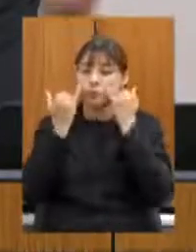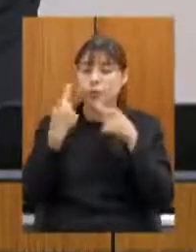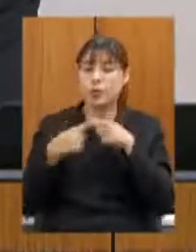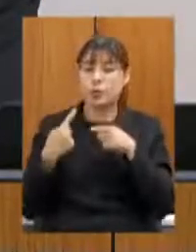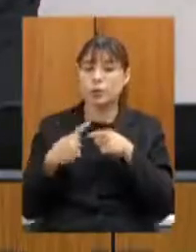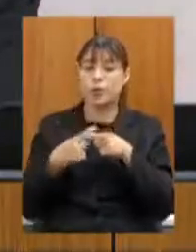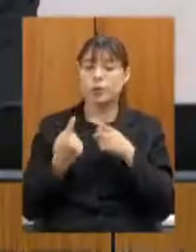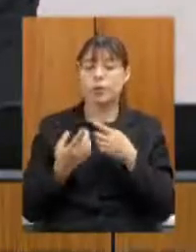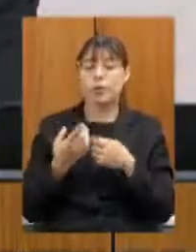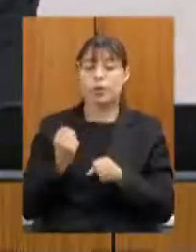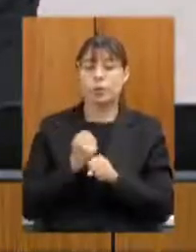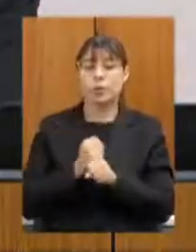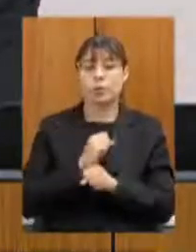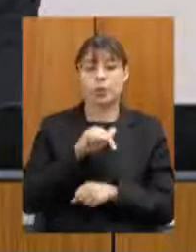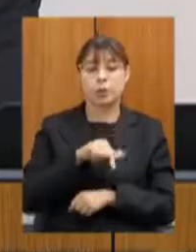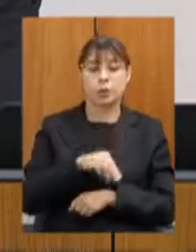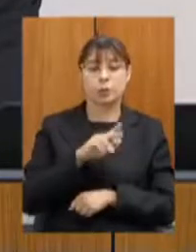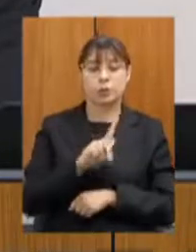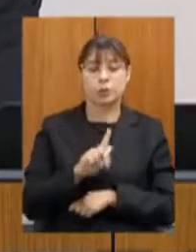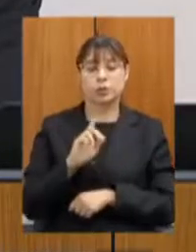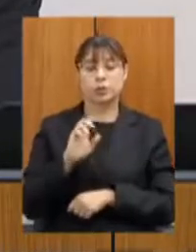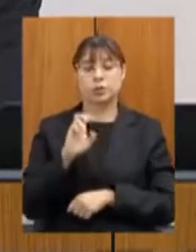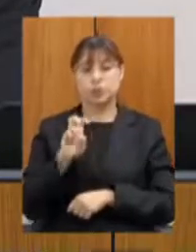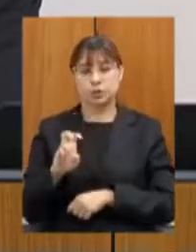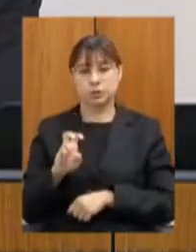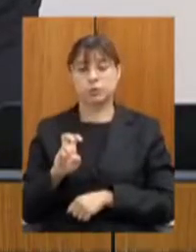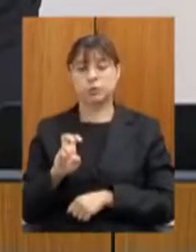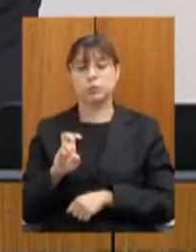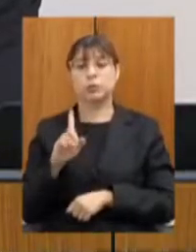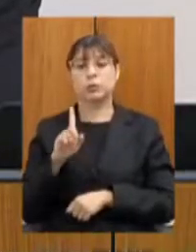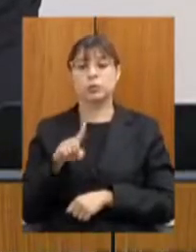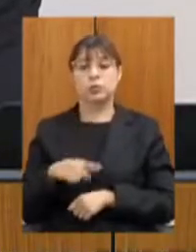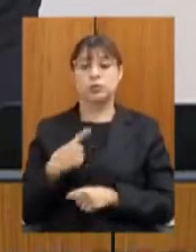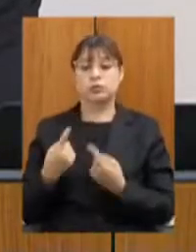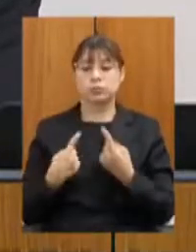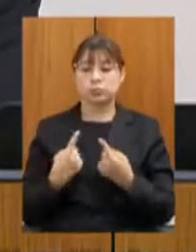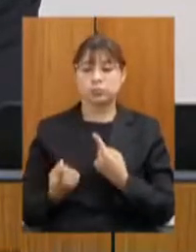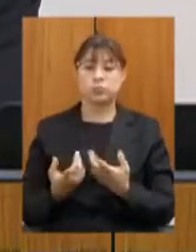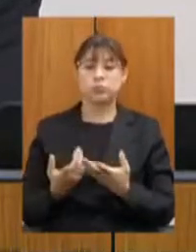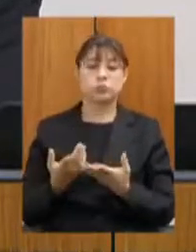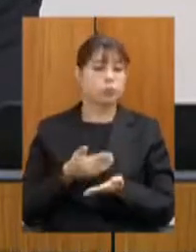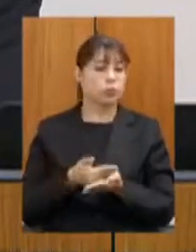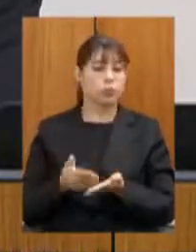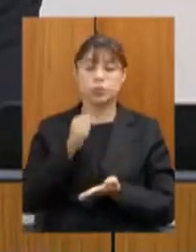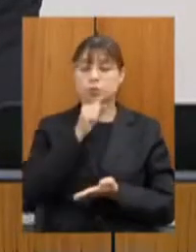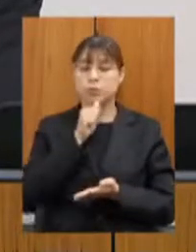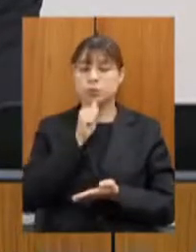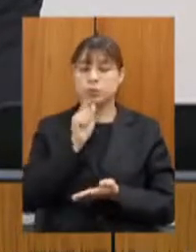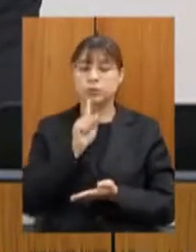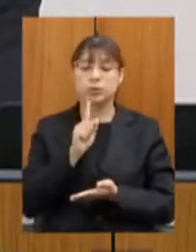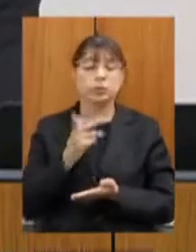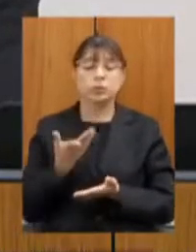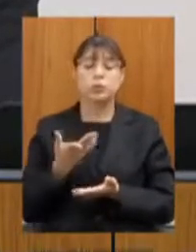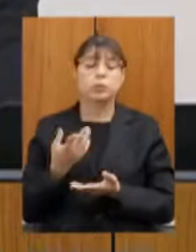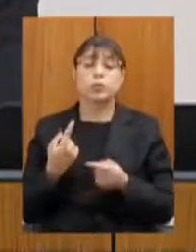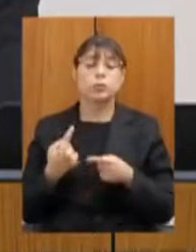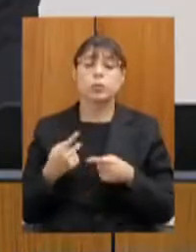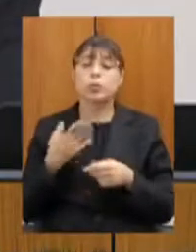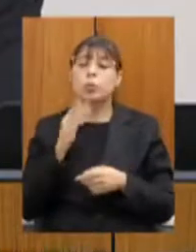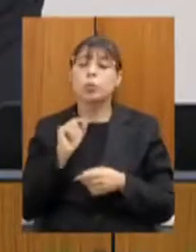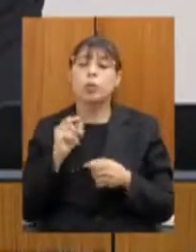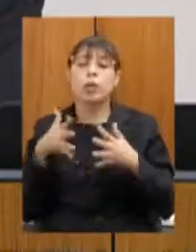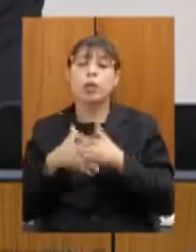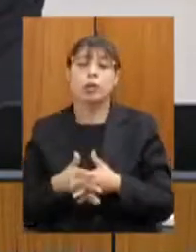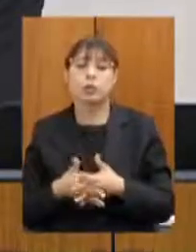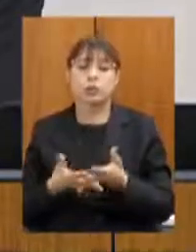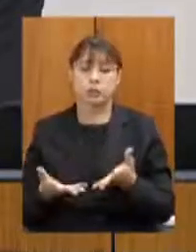obras da MG 425 que liga reversa do Belém a VAR de Alegre ainda não se iniciaram quais as atuais entraves quais as medidas estão